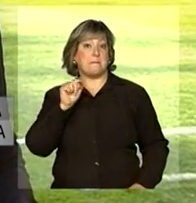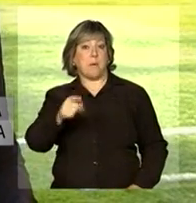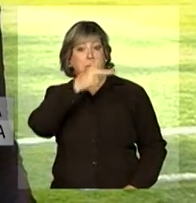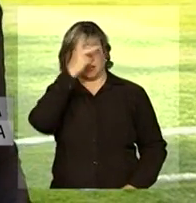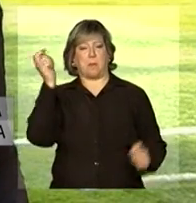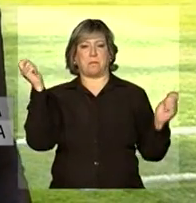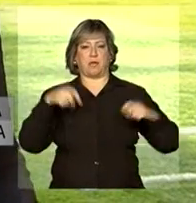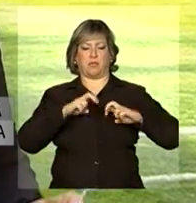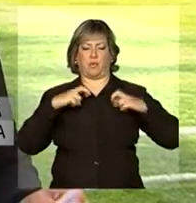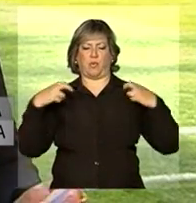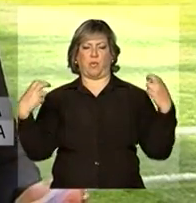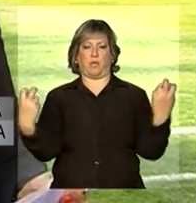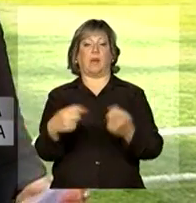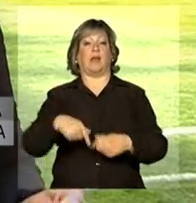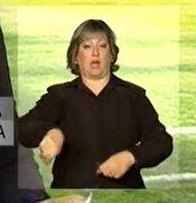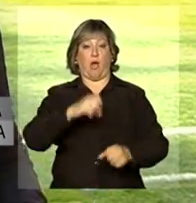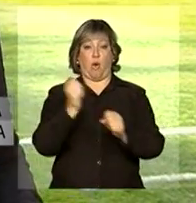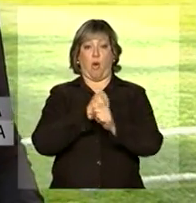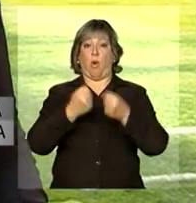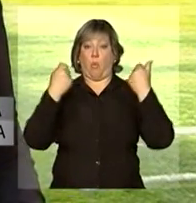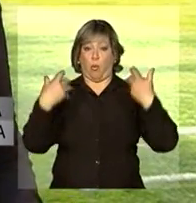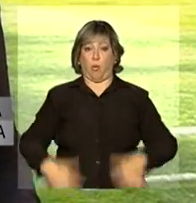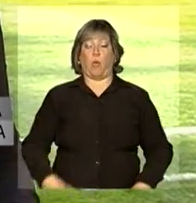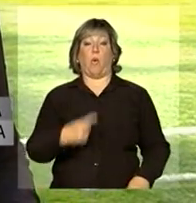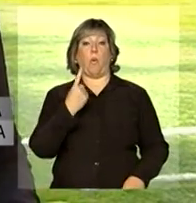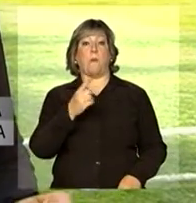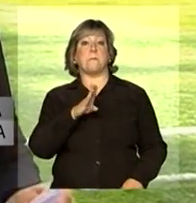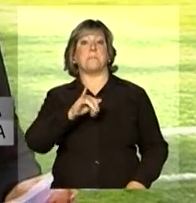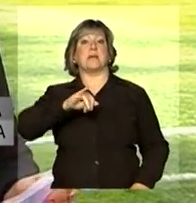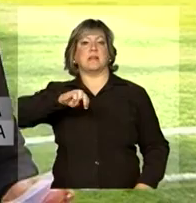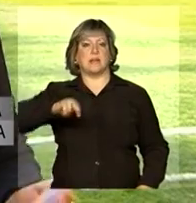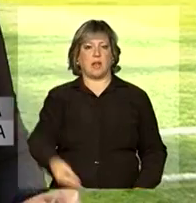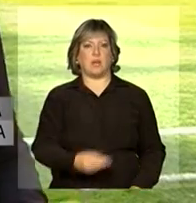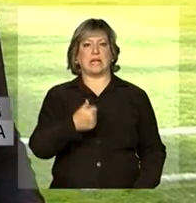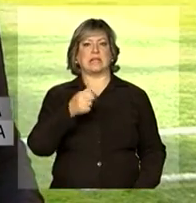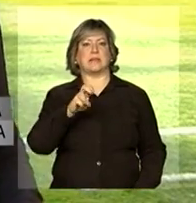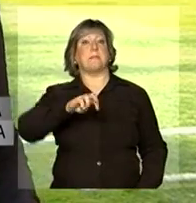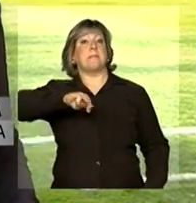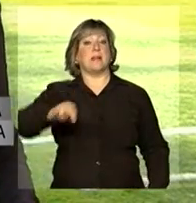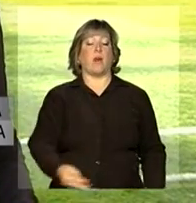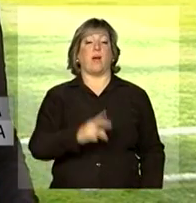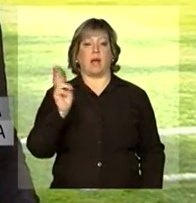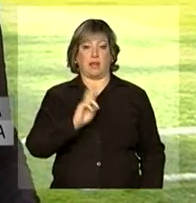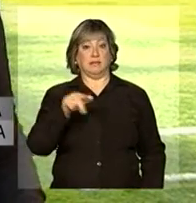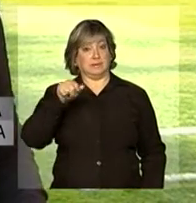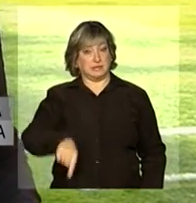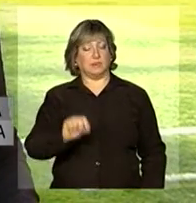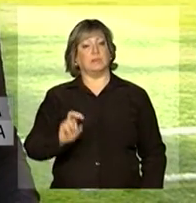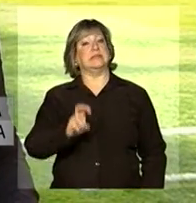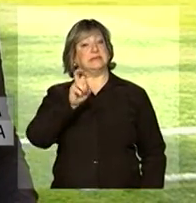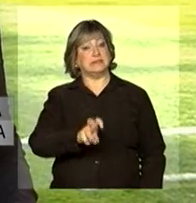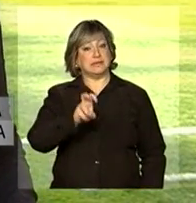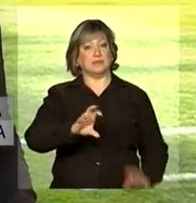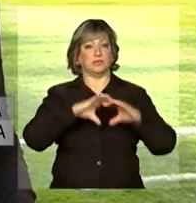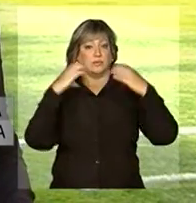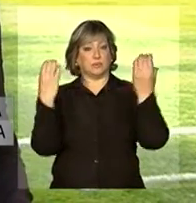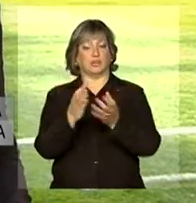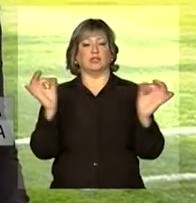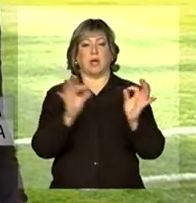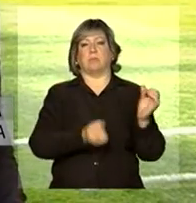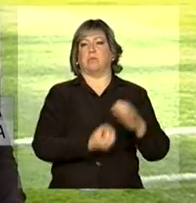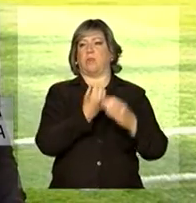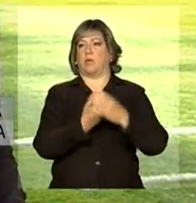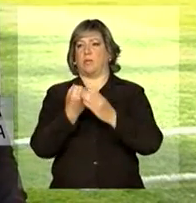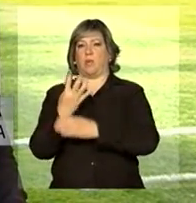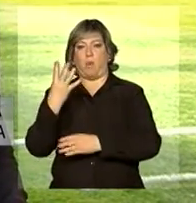pessoas e as obras custaram 1 bilhão e 15 milhões de reais. Este é o quinto estádio inaugurado para a Copa das